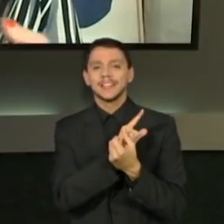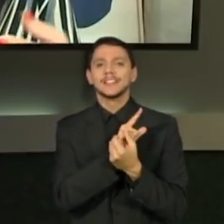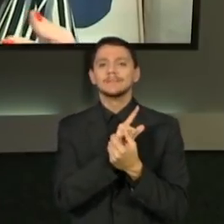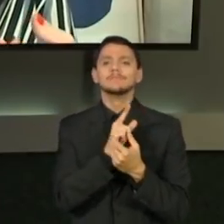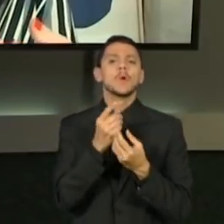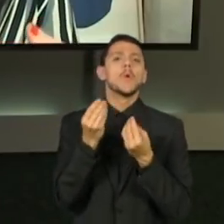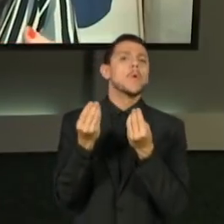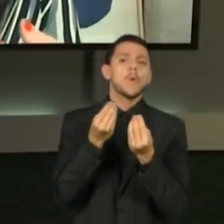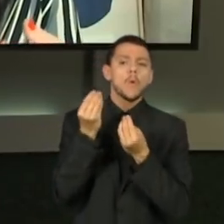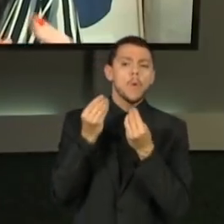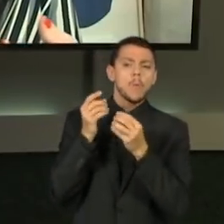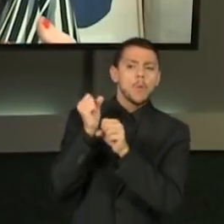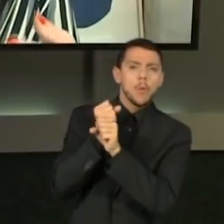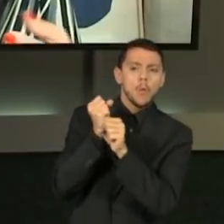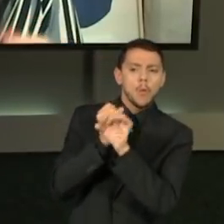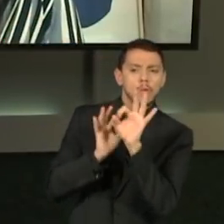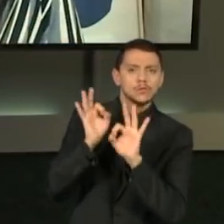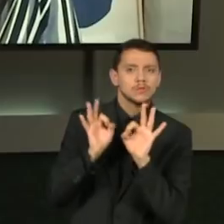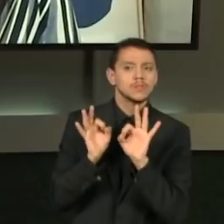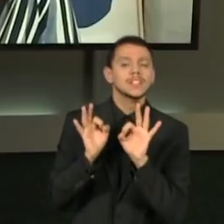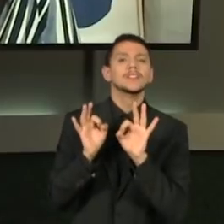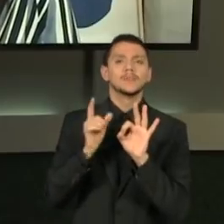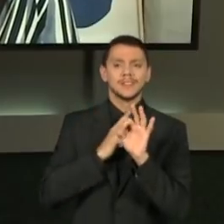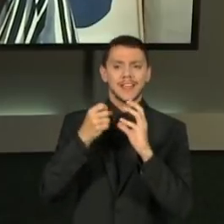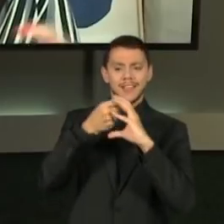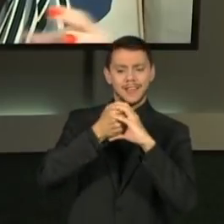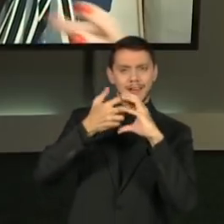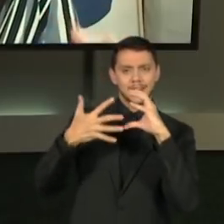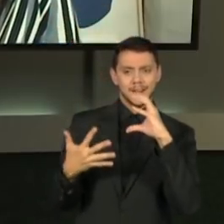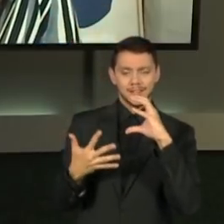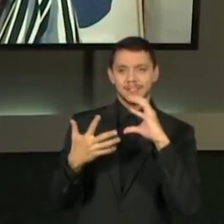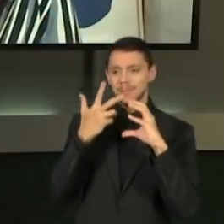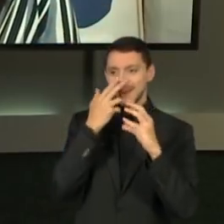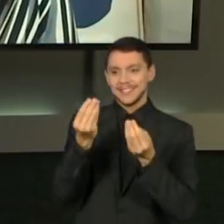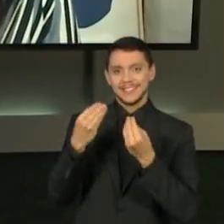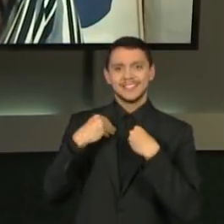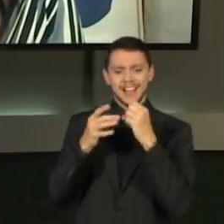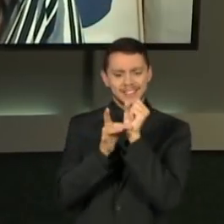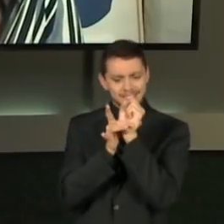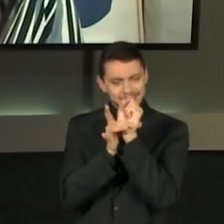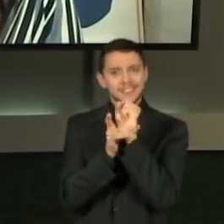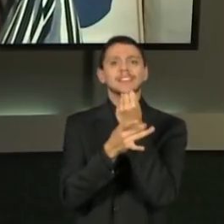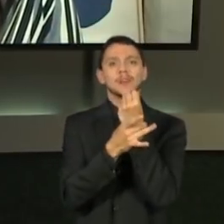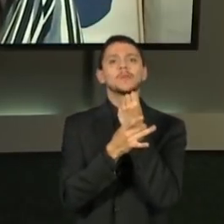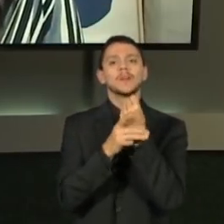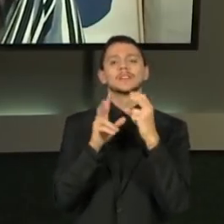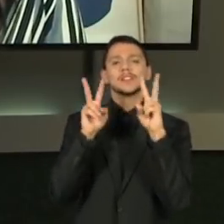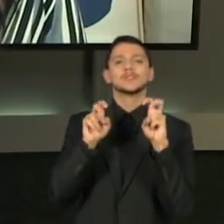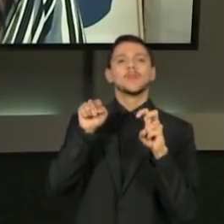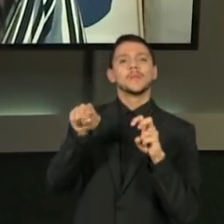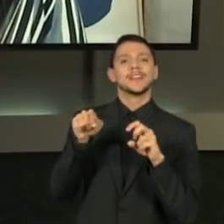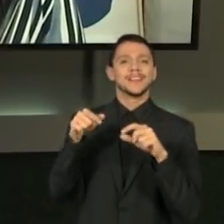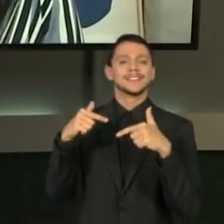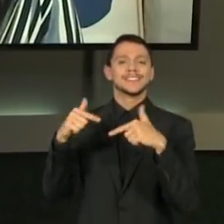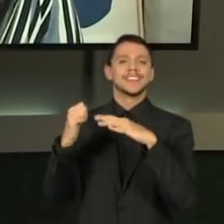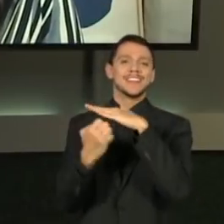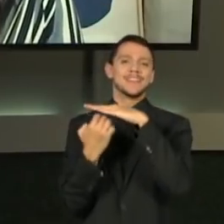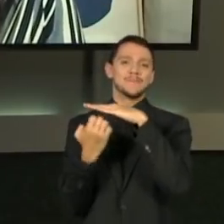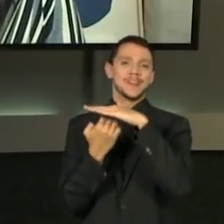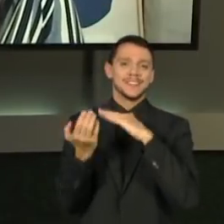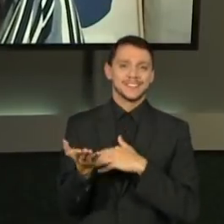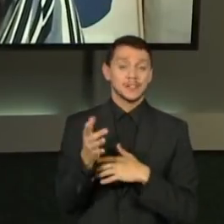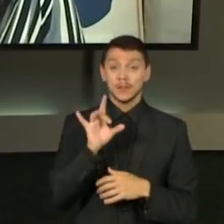de empreendimento, a característica, dados que nos dão segurança em relação ao empreendimento. Só 10%.